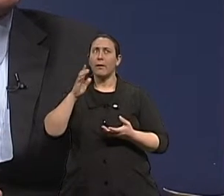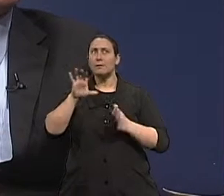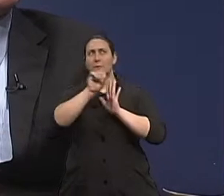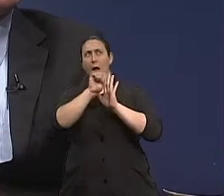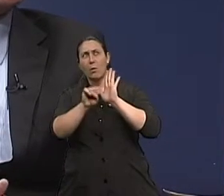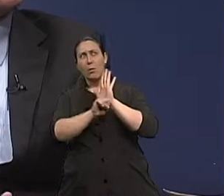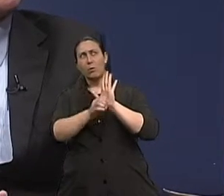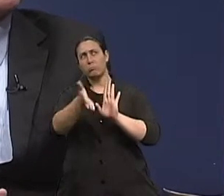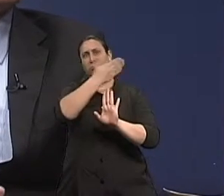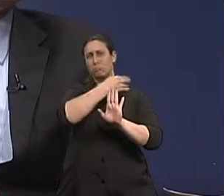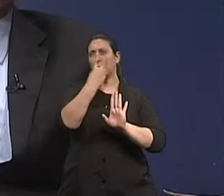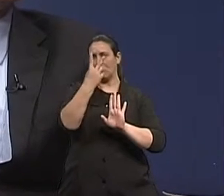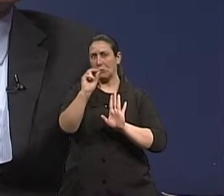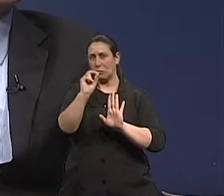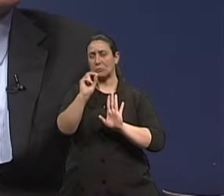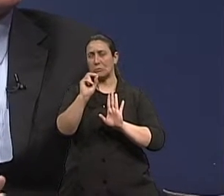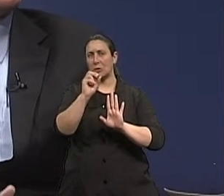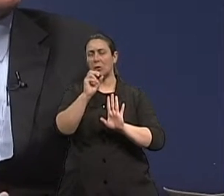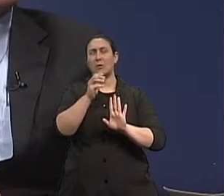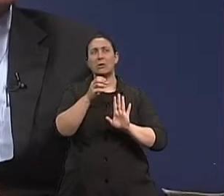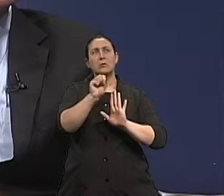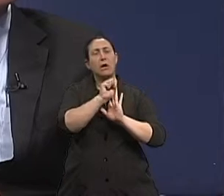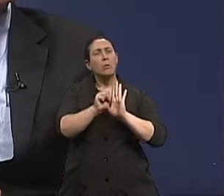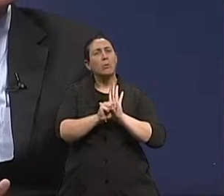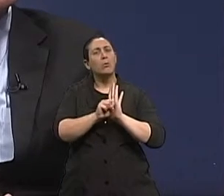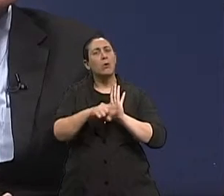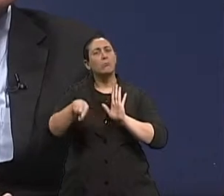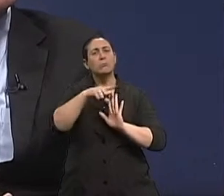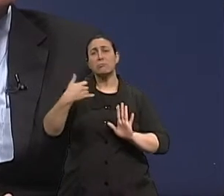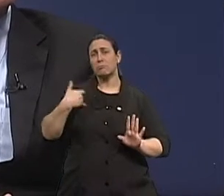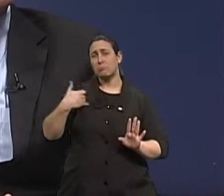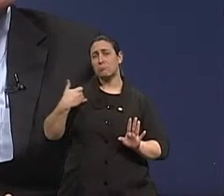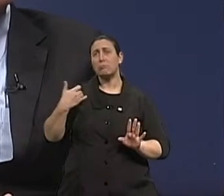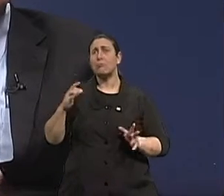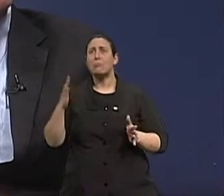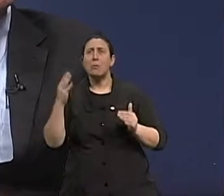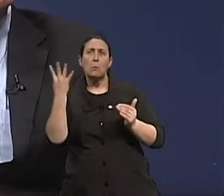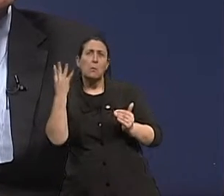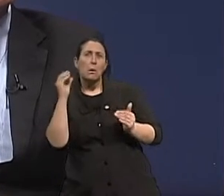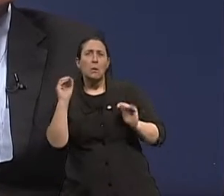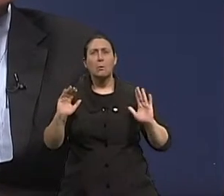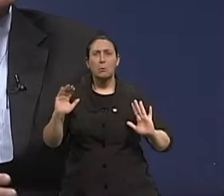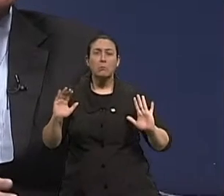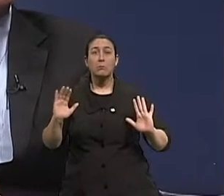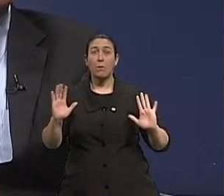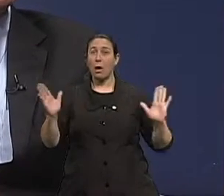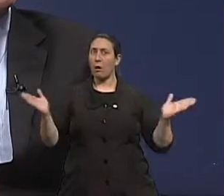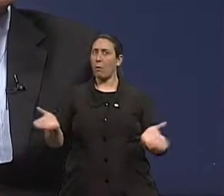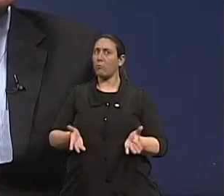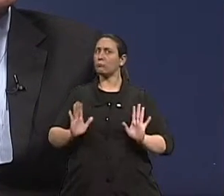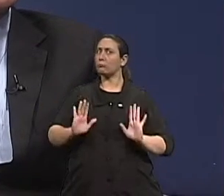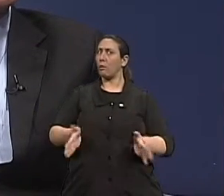estávamos vivendo em torno de 40 anos. Agora, em 2012, nós estamos